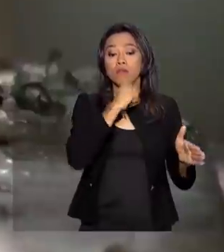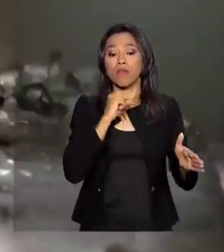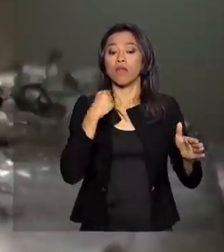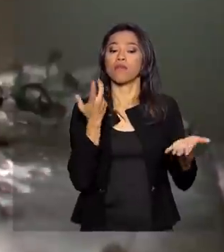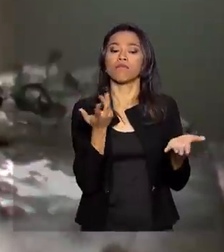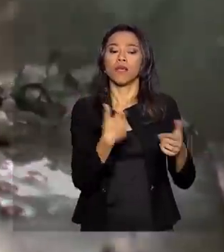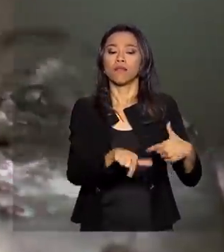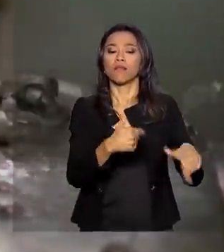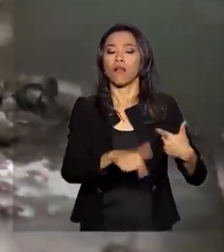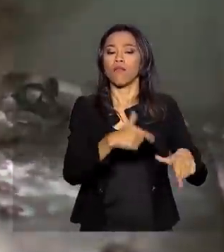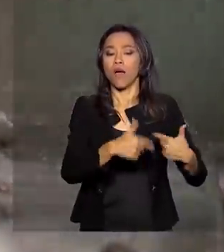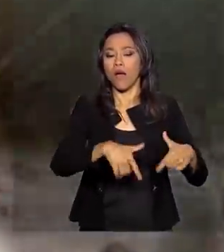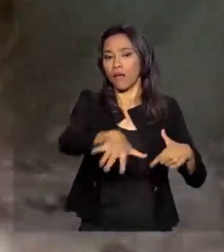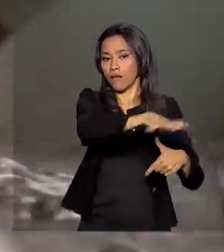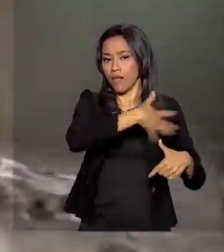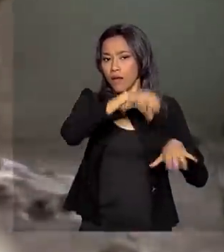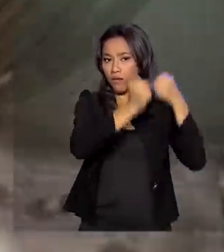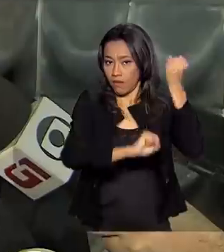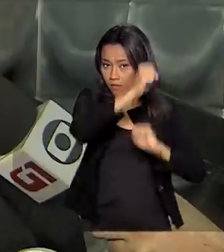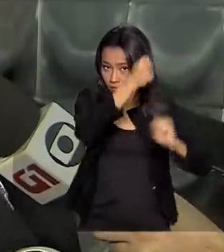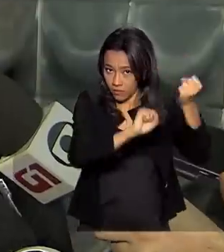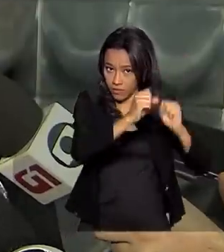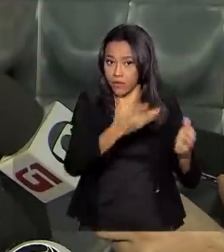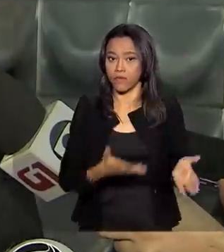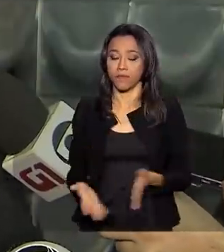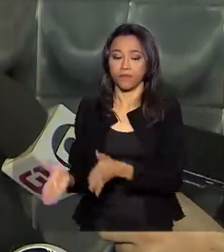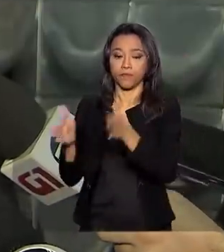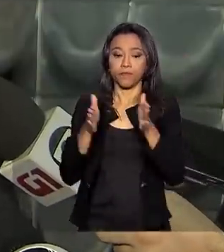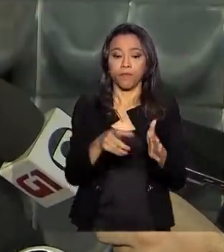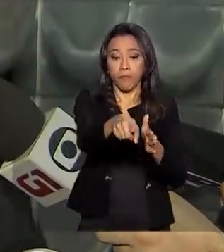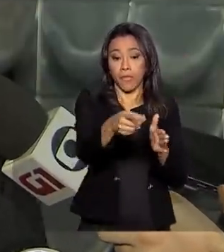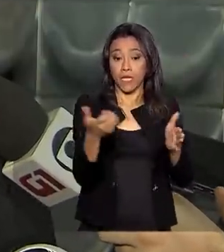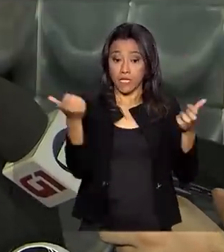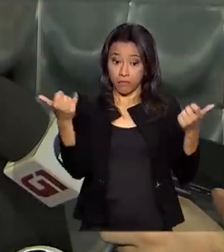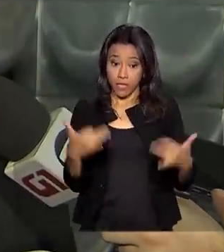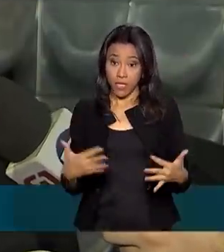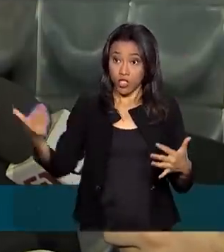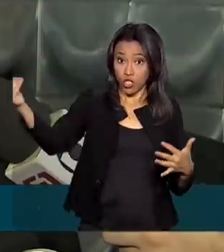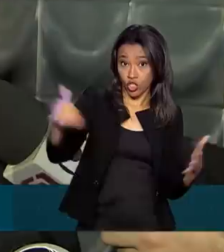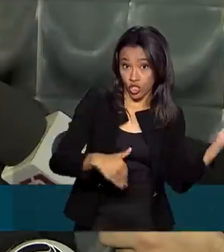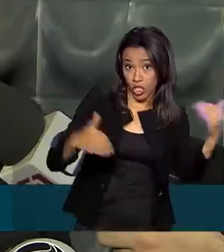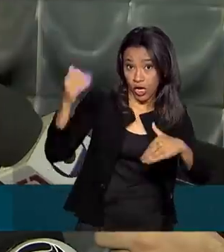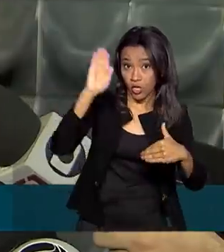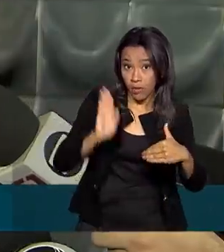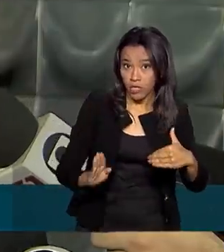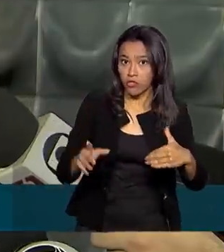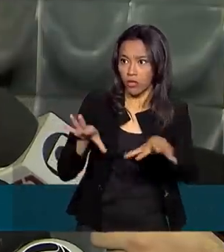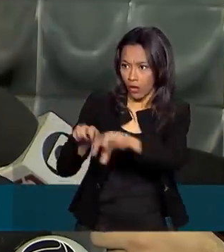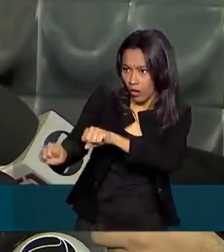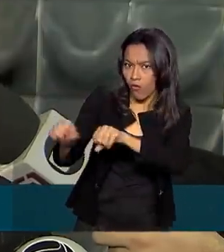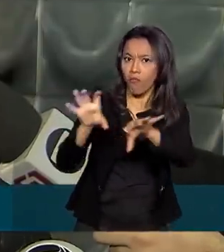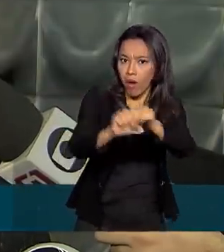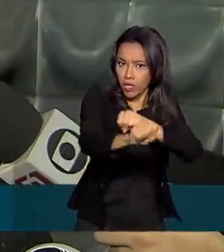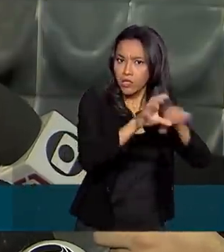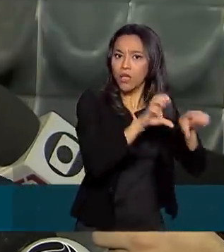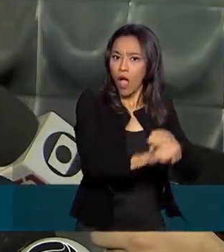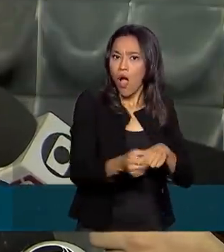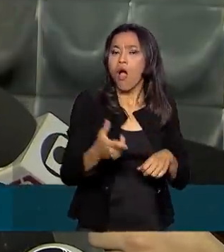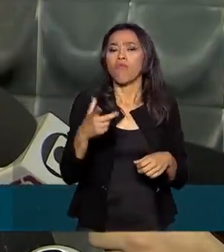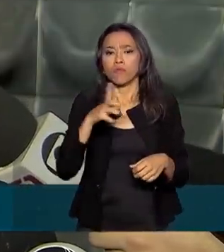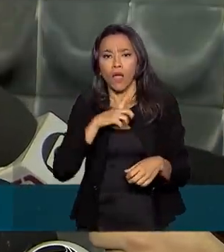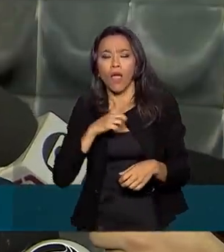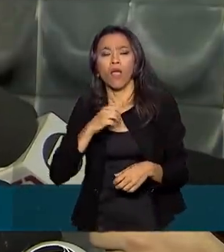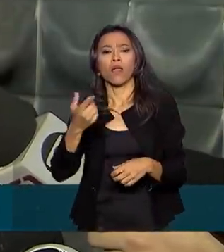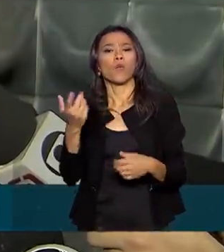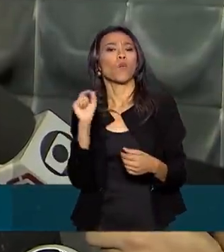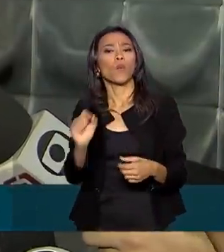de bens e serviços industriais. É uma força de trabalho que chega aqui já formada, como eu falei, já tem pelo menos o nível médio, a